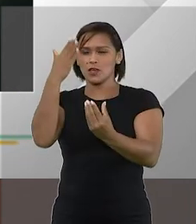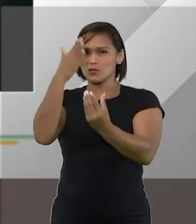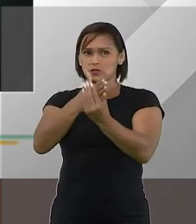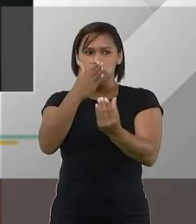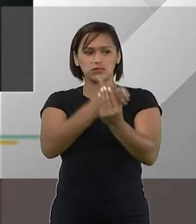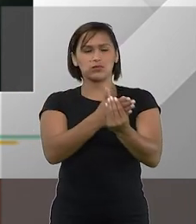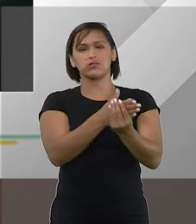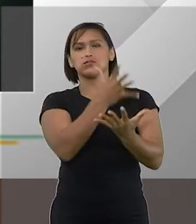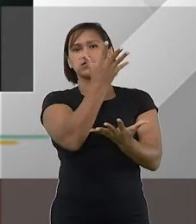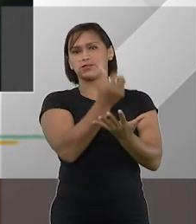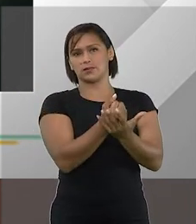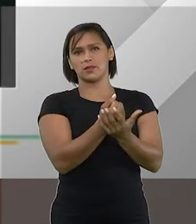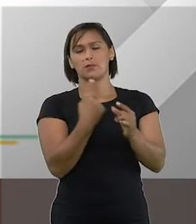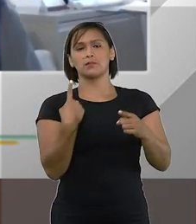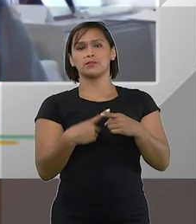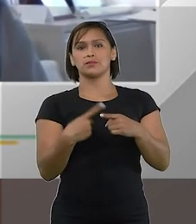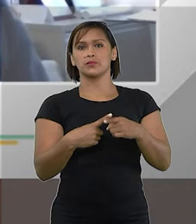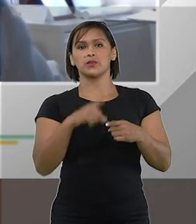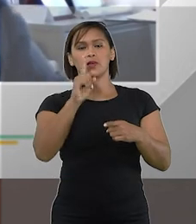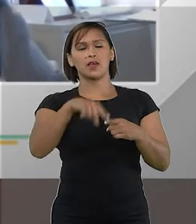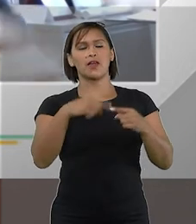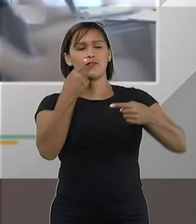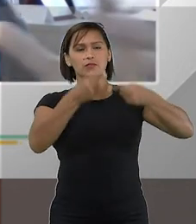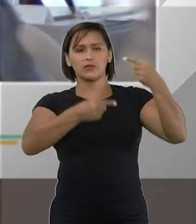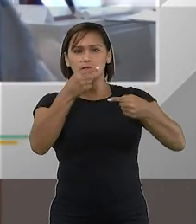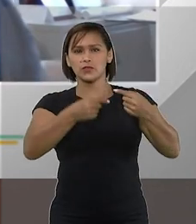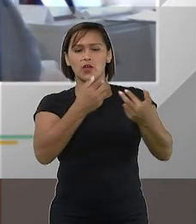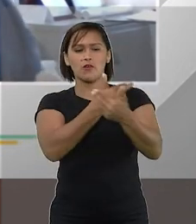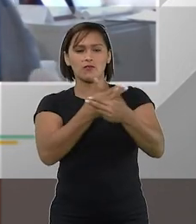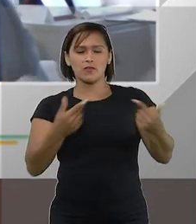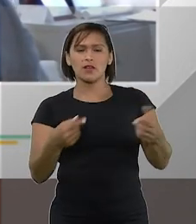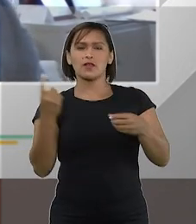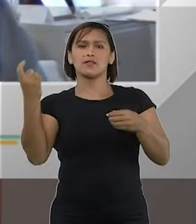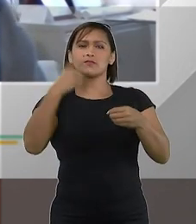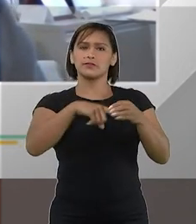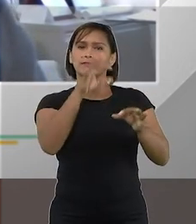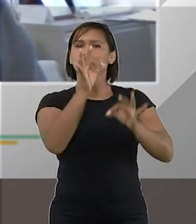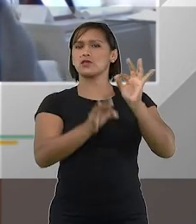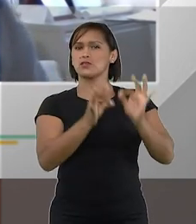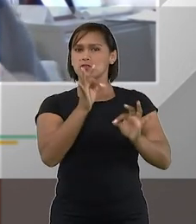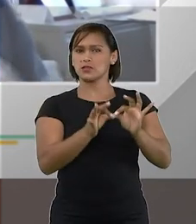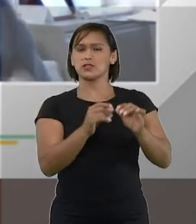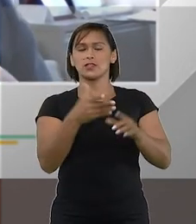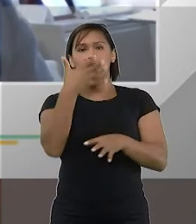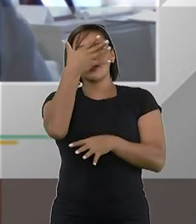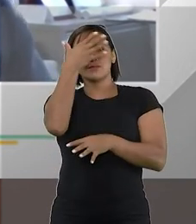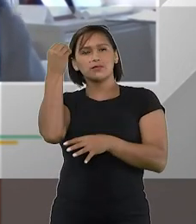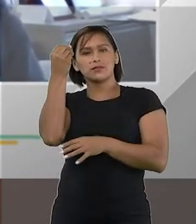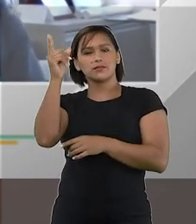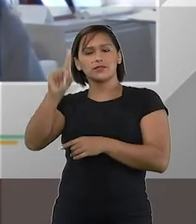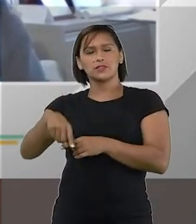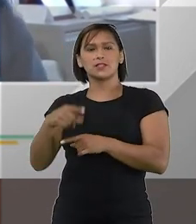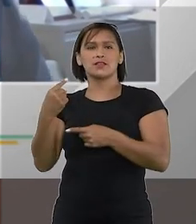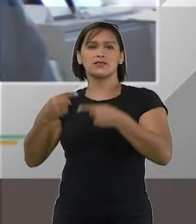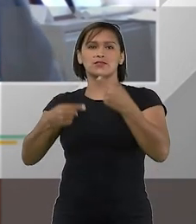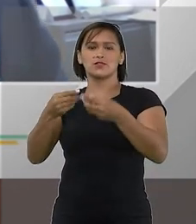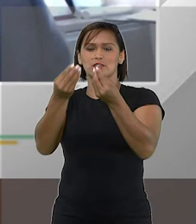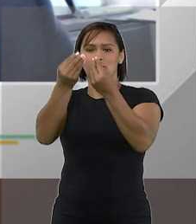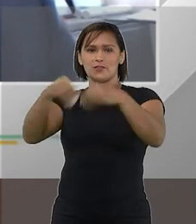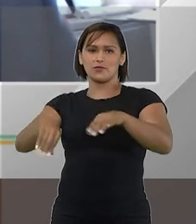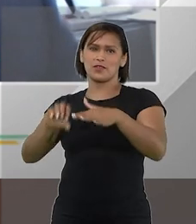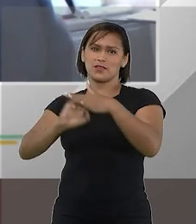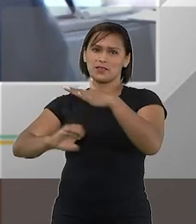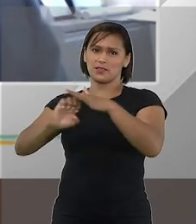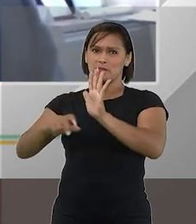processos de insolvência é a gente ficava discutindo muito recuperação judicial esquecia de discutir a